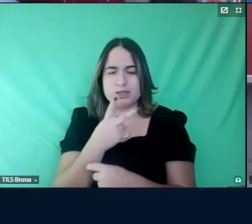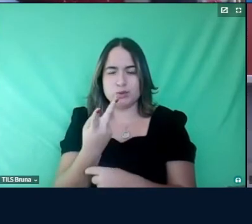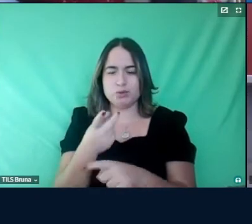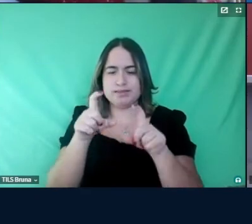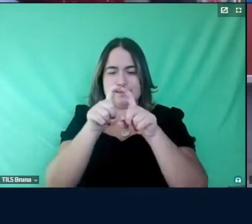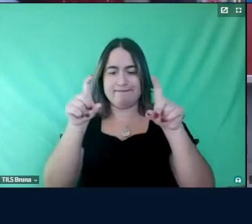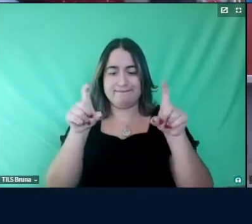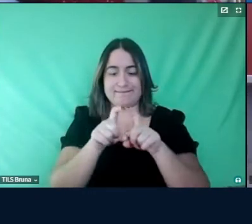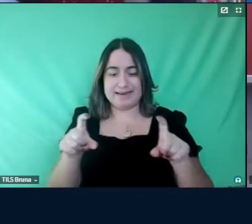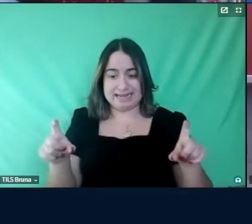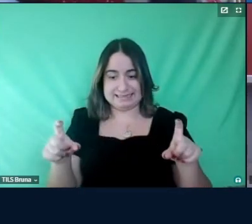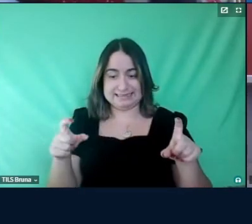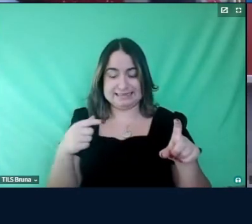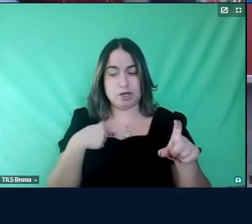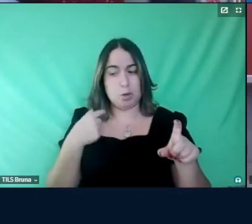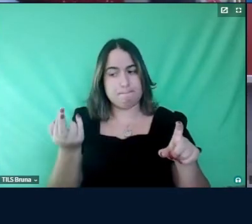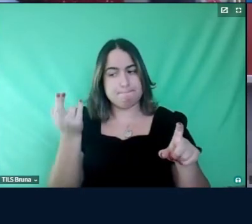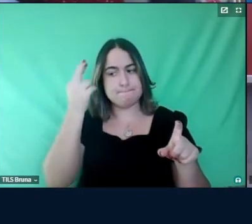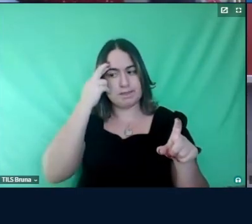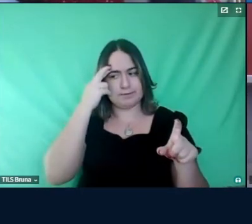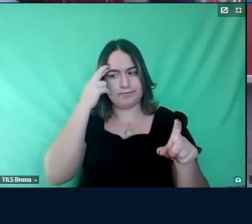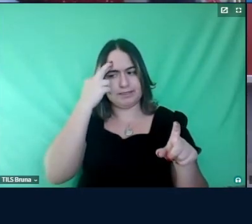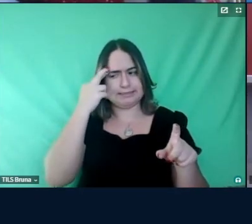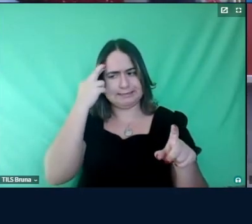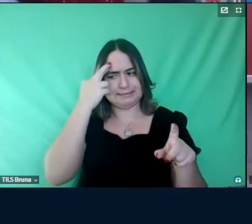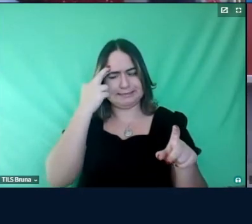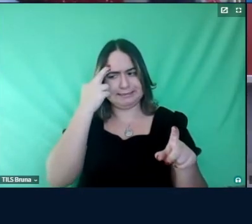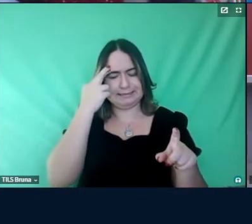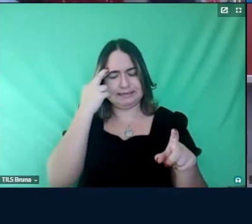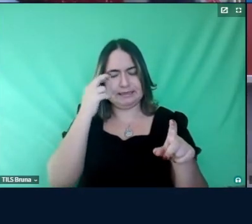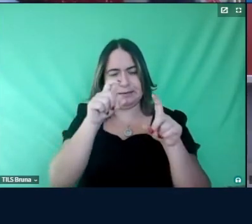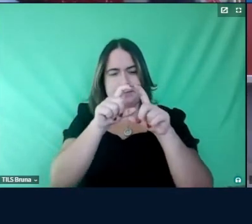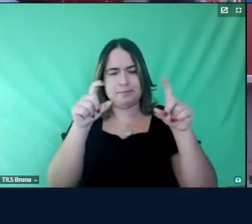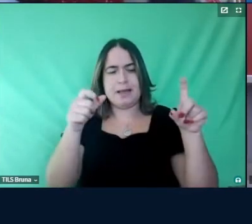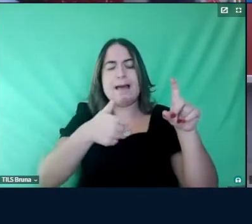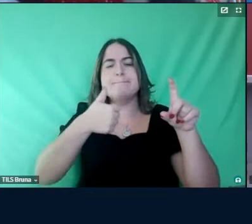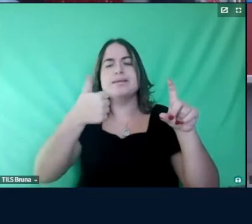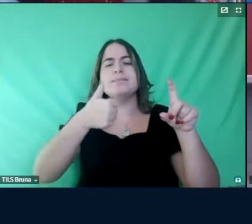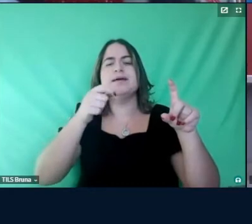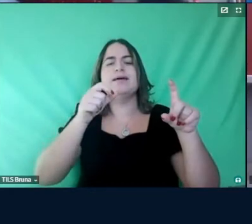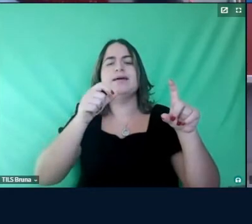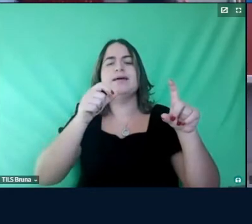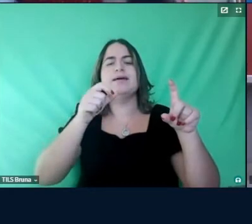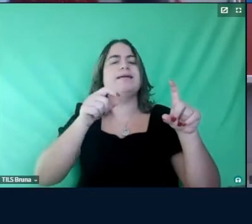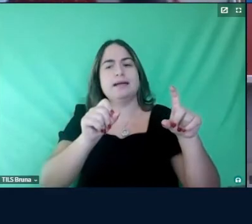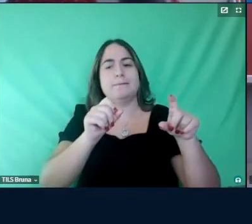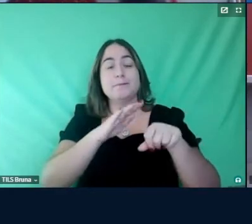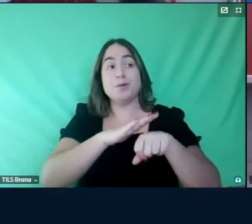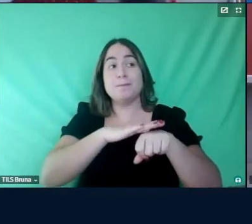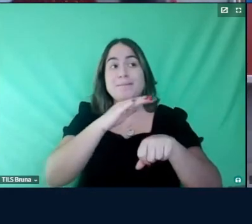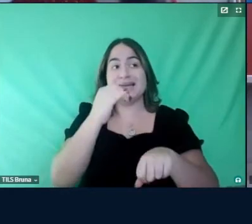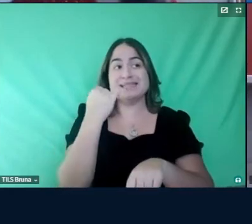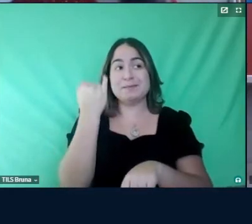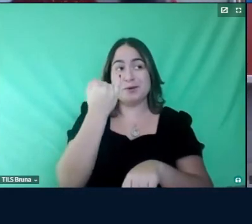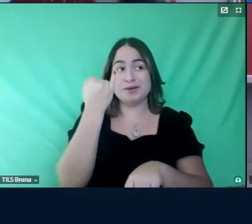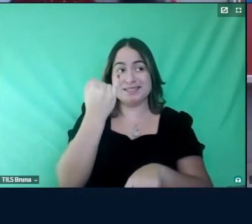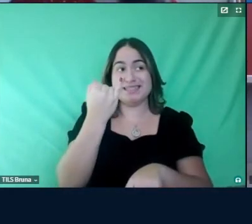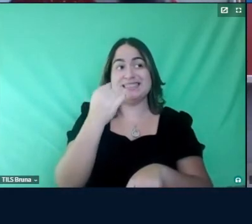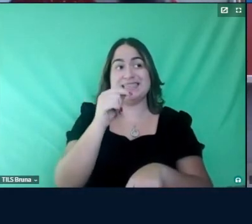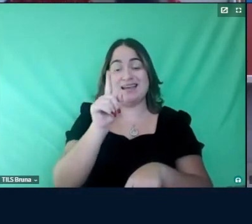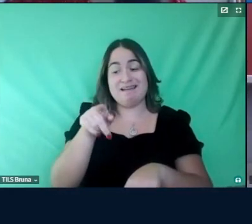chegaram na minha mente. A primeira é da Larson Freeman, que ela fala, por mais importante que seja para os